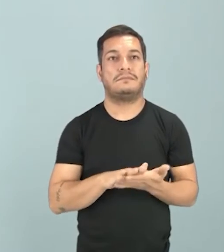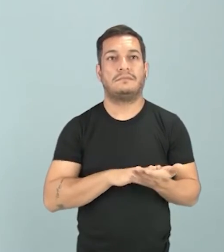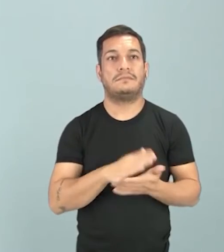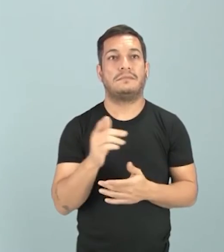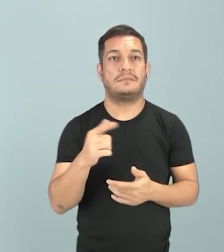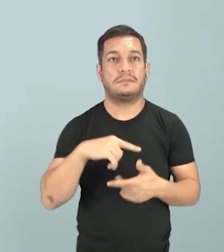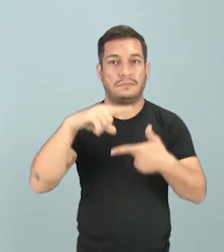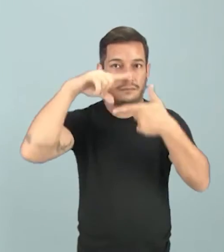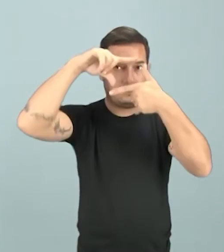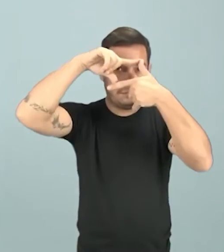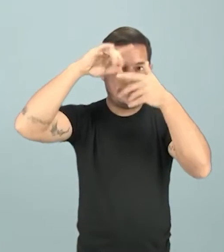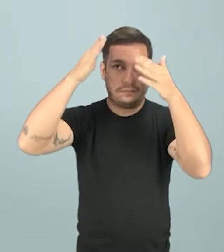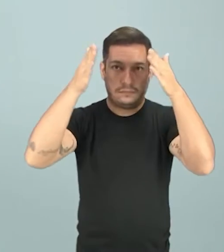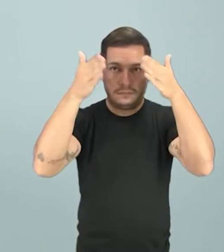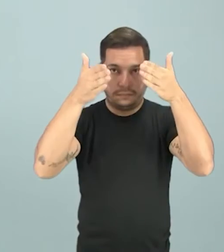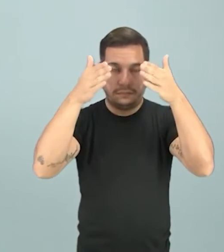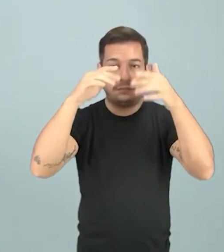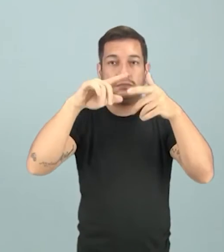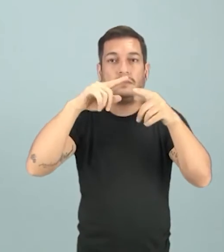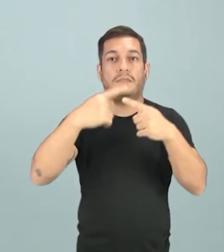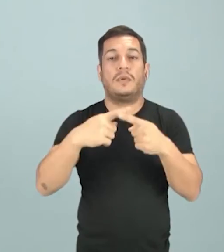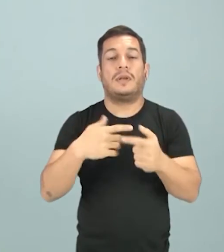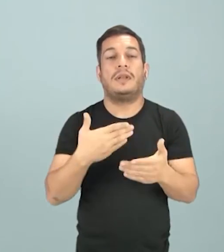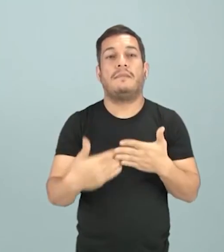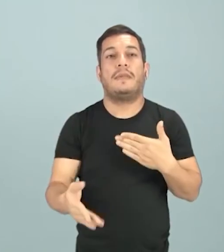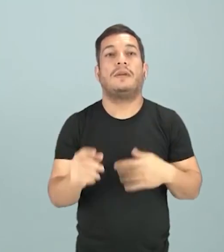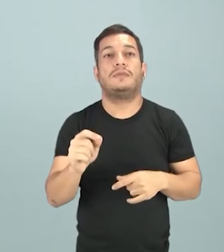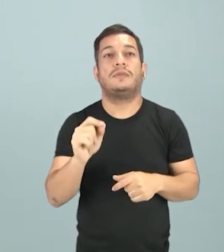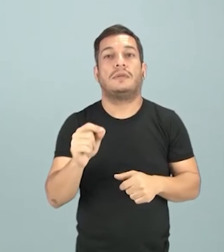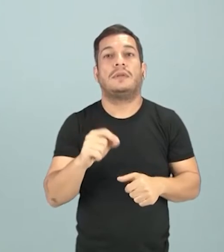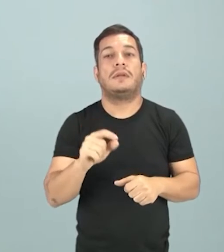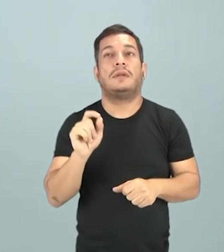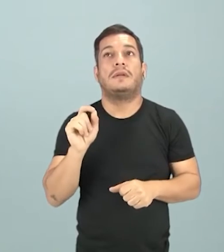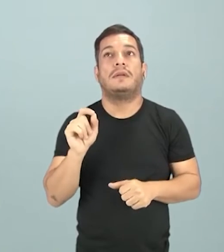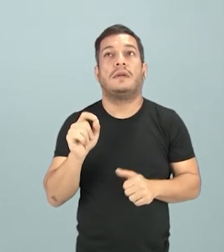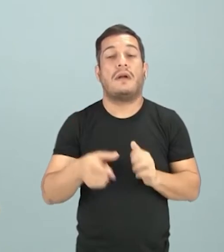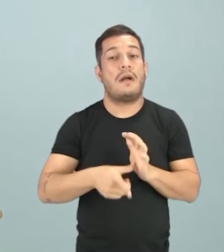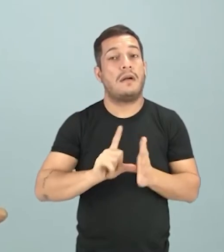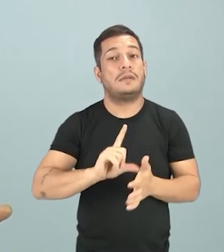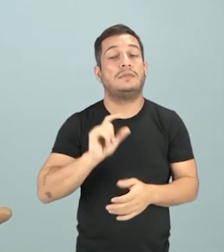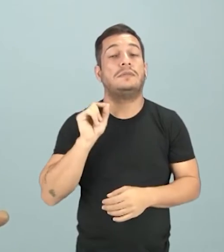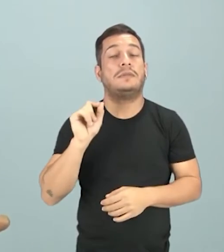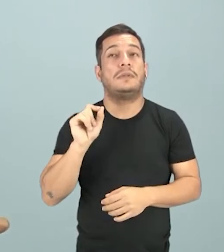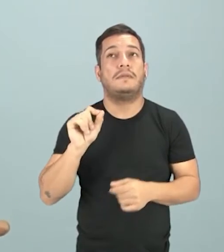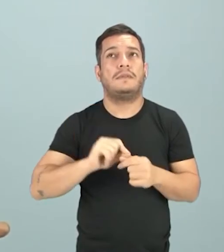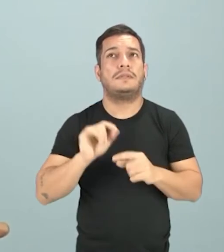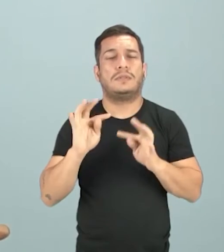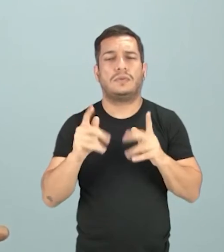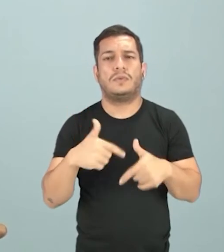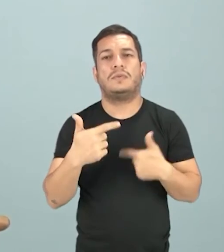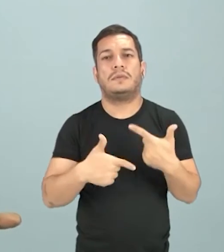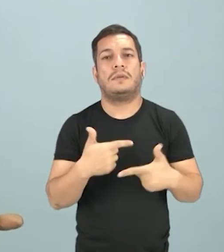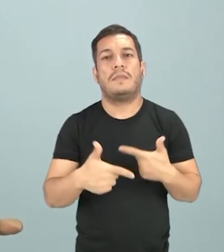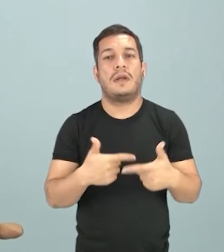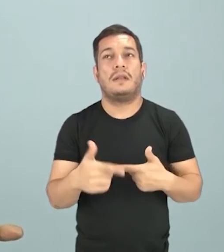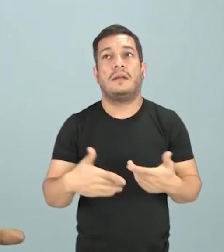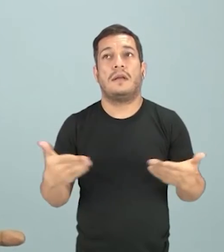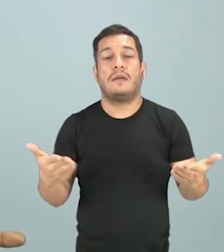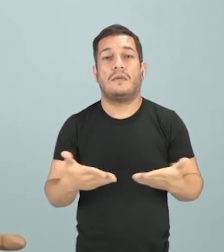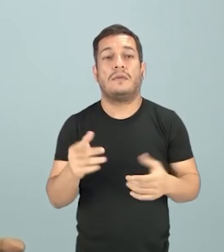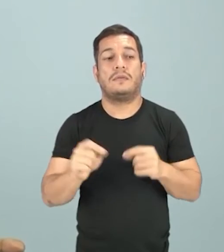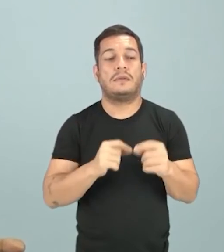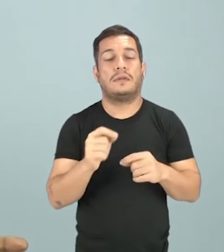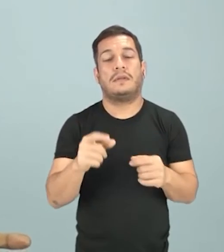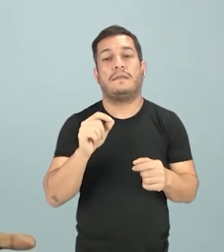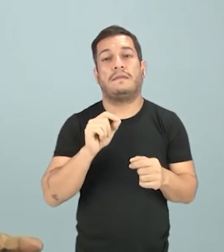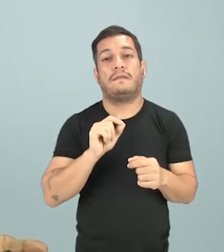alienação porque ele perde a noção do todo. Antes, ele fazia todo o trabalho. E agora, ele